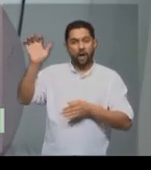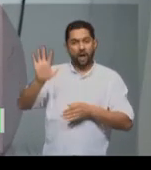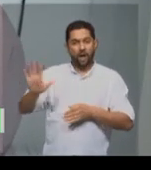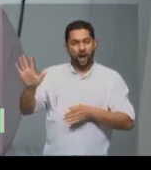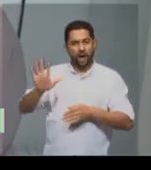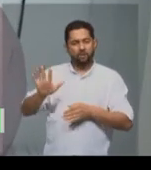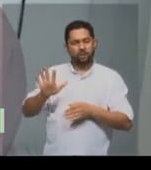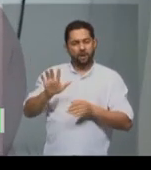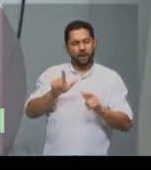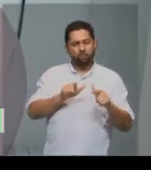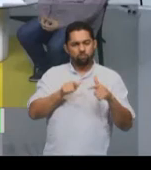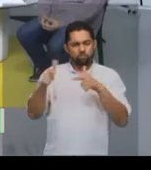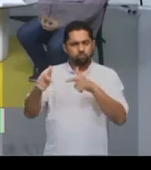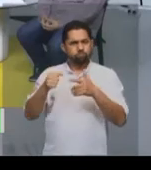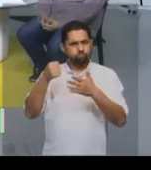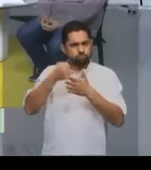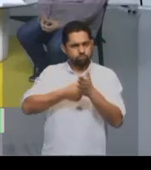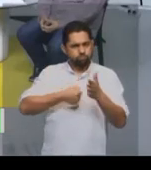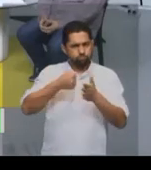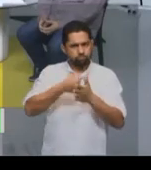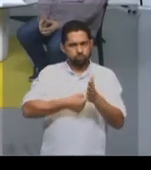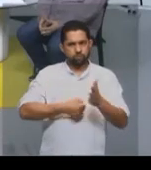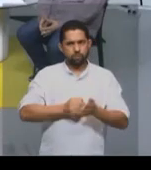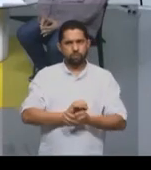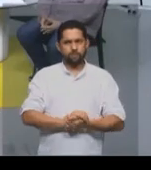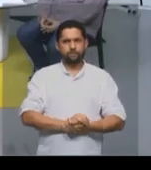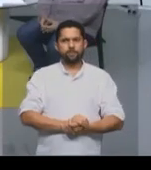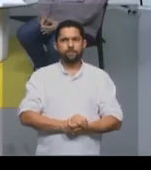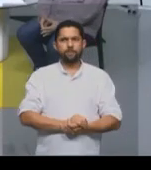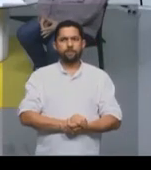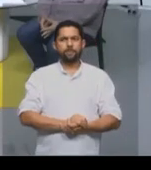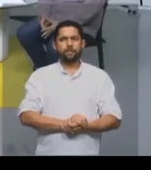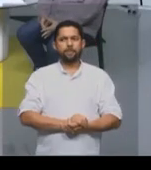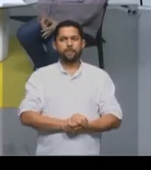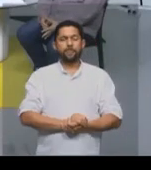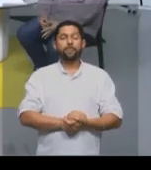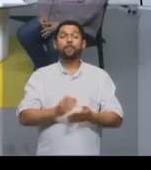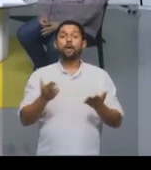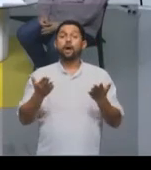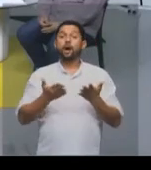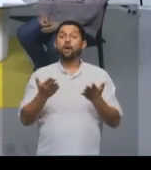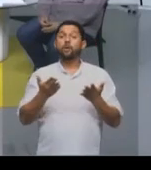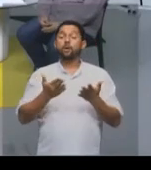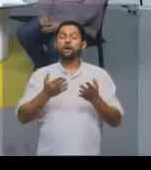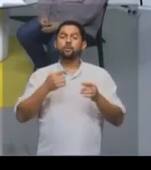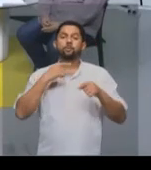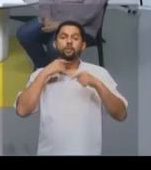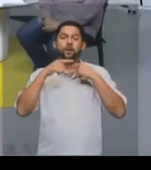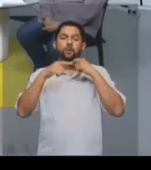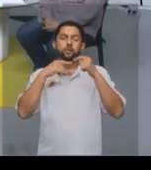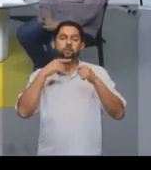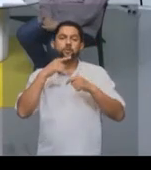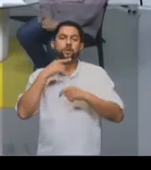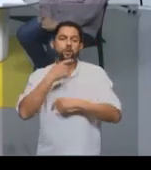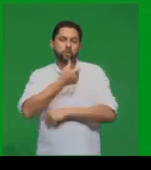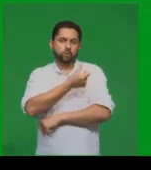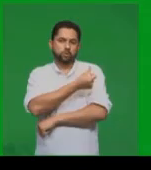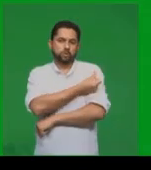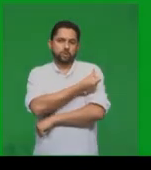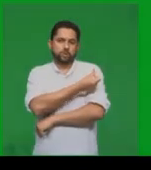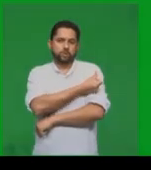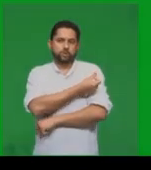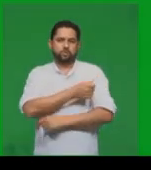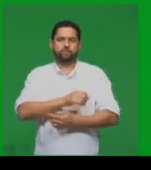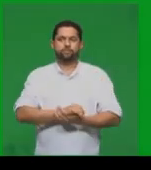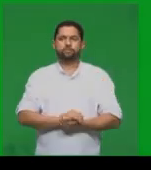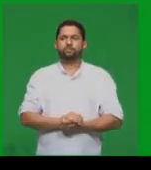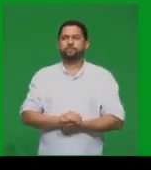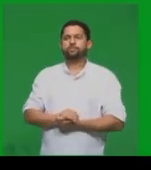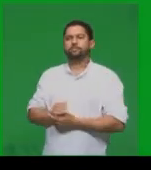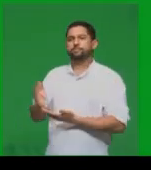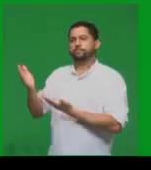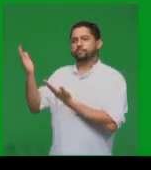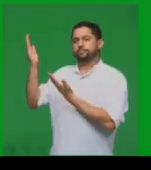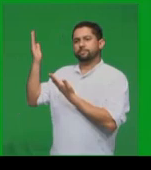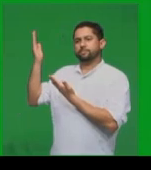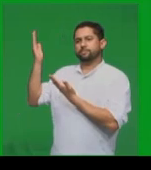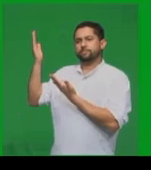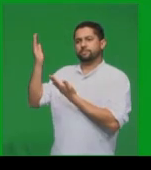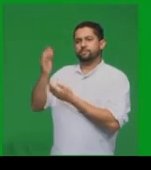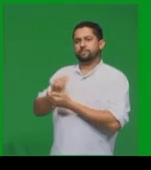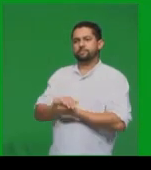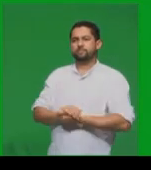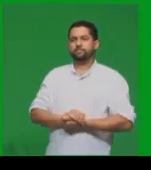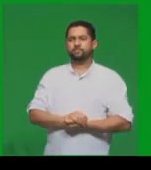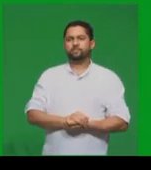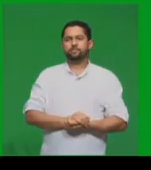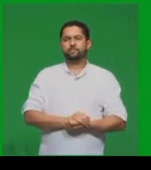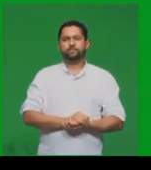Excelente, professor Clédio. A nossa próxima questão, agora, a nossa próxima dúvida é do sexto ano. Todas as nossas características são